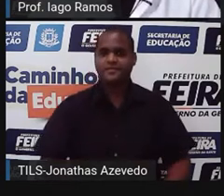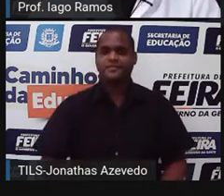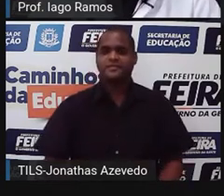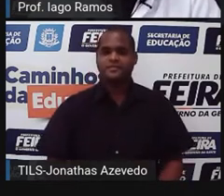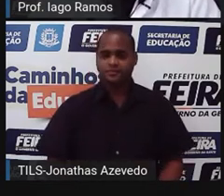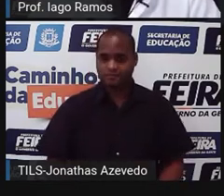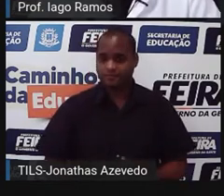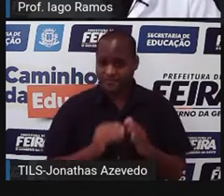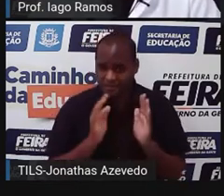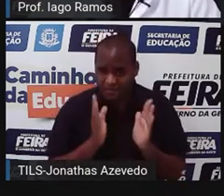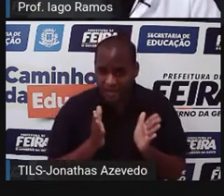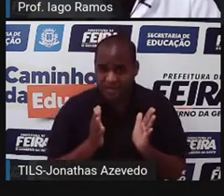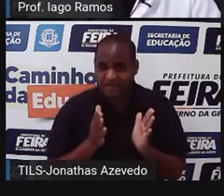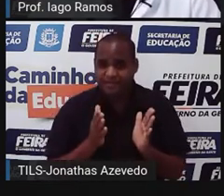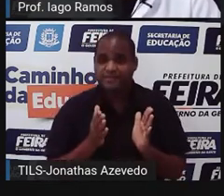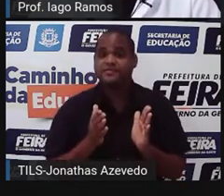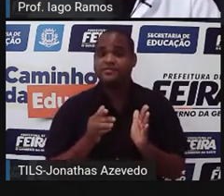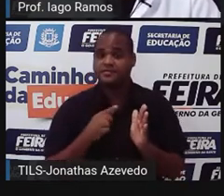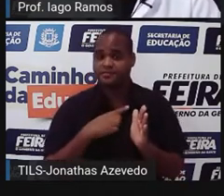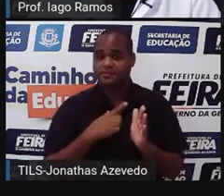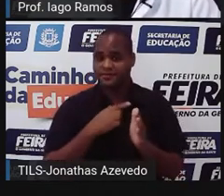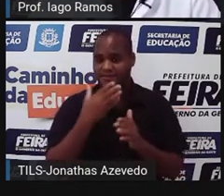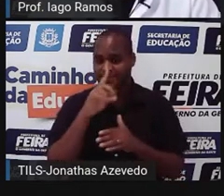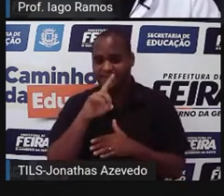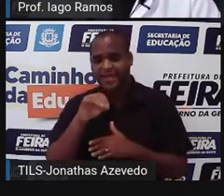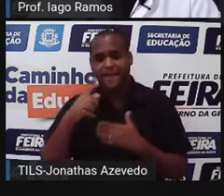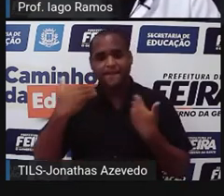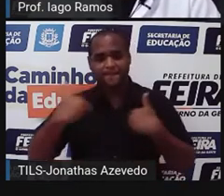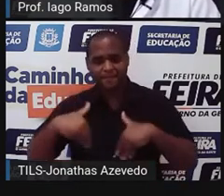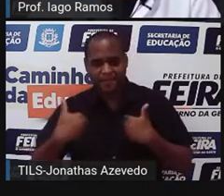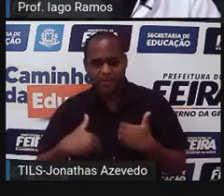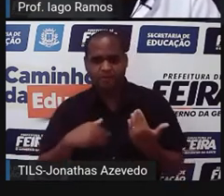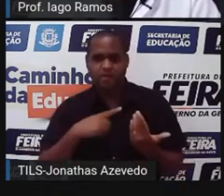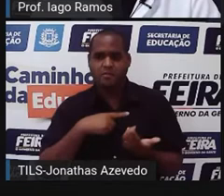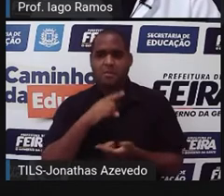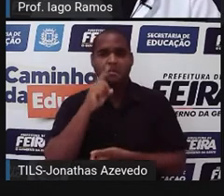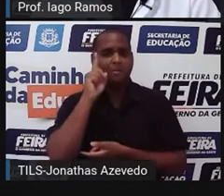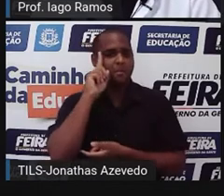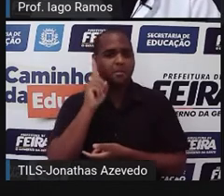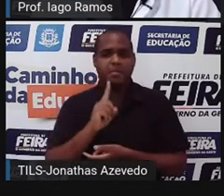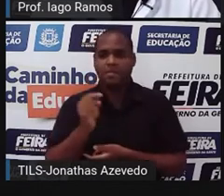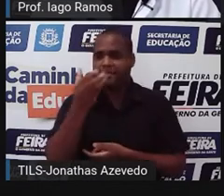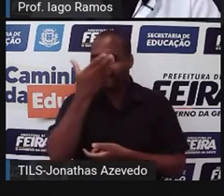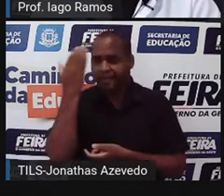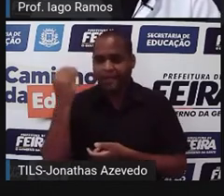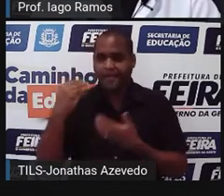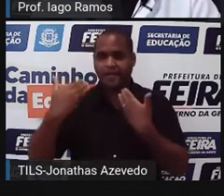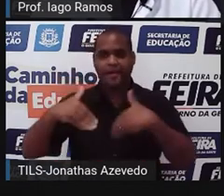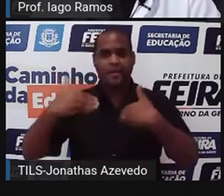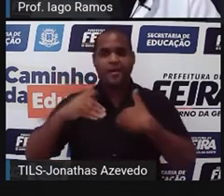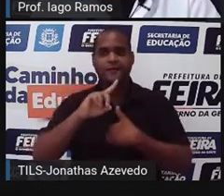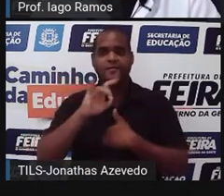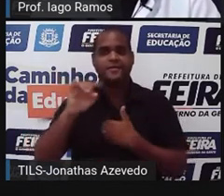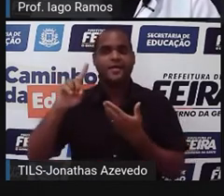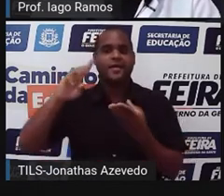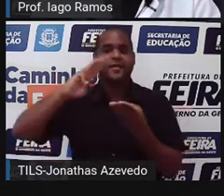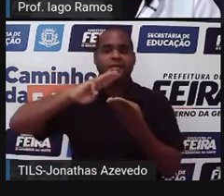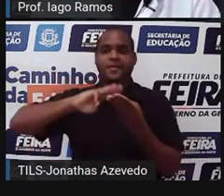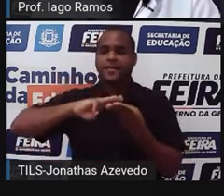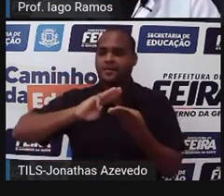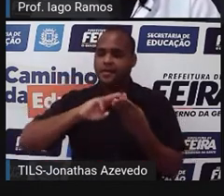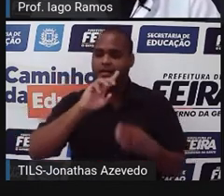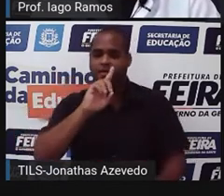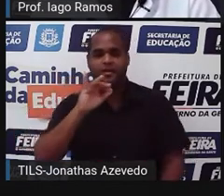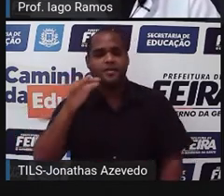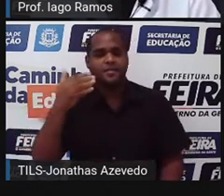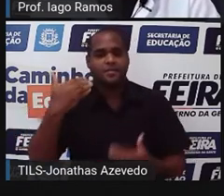Já esqueceu, né? A data de uma prova? Não sabia quando é que ia acontecer a prova de matemática, por exemplo?